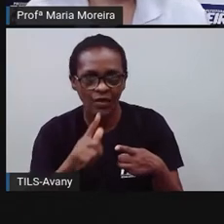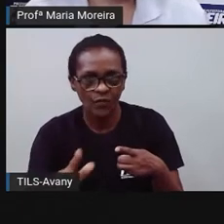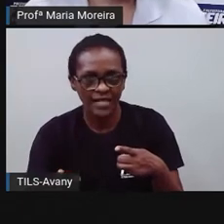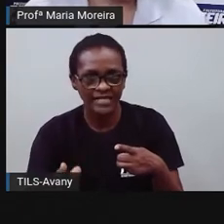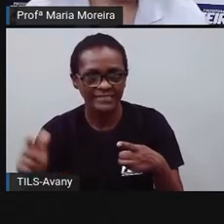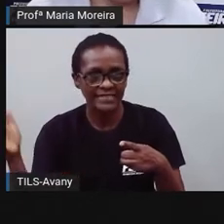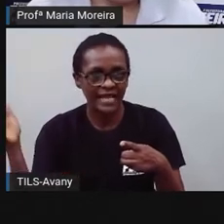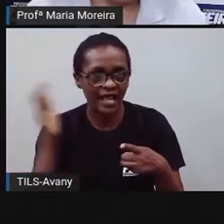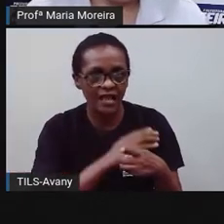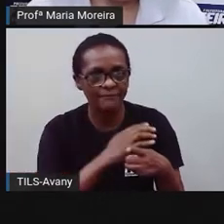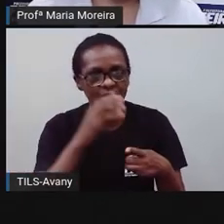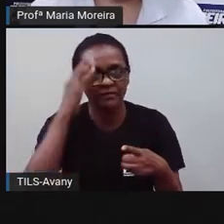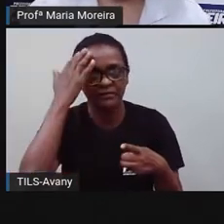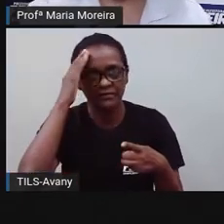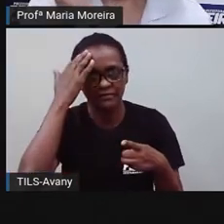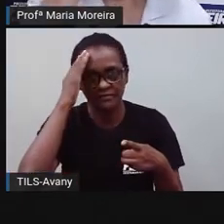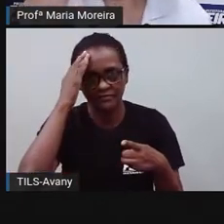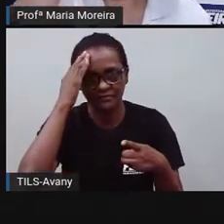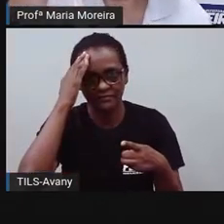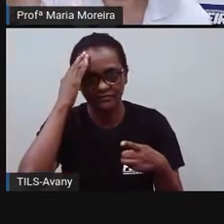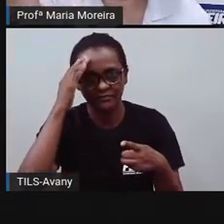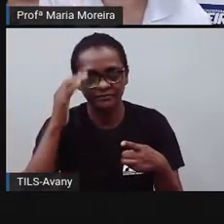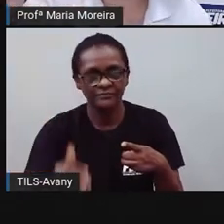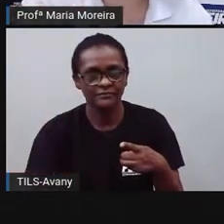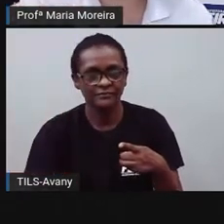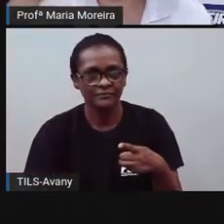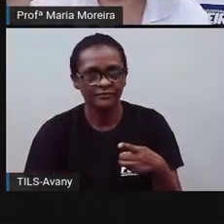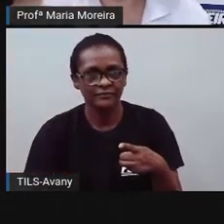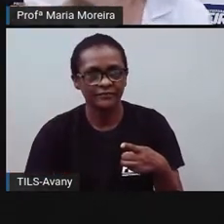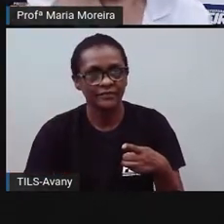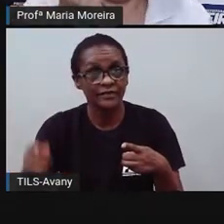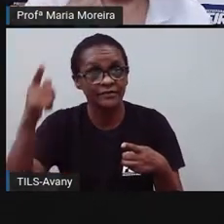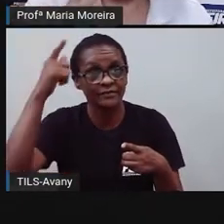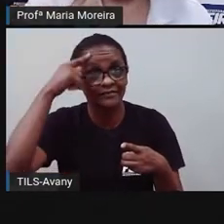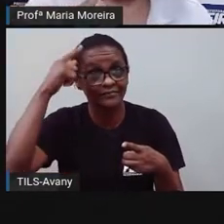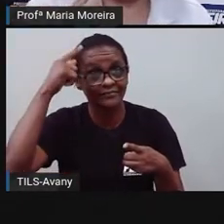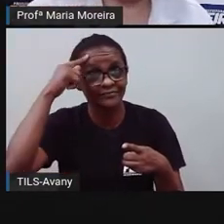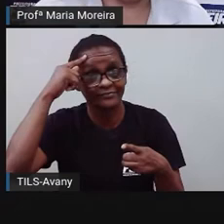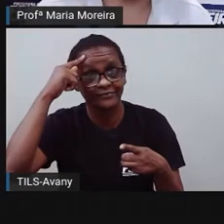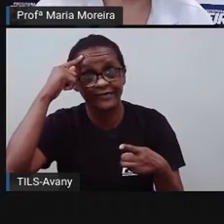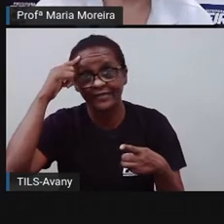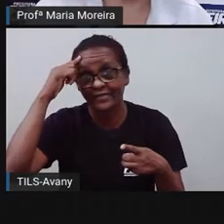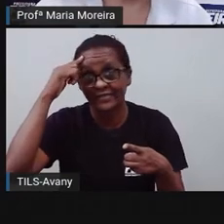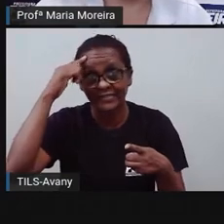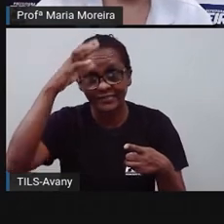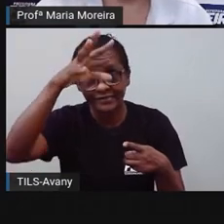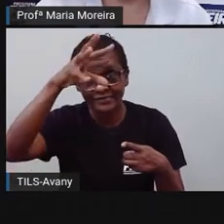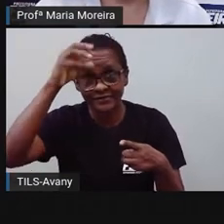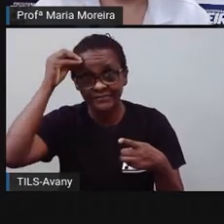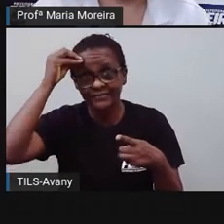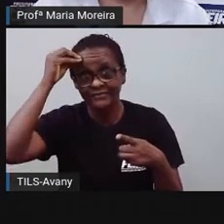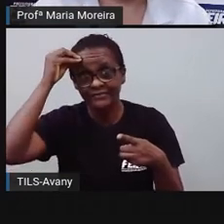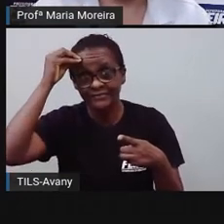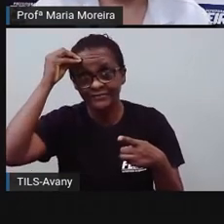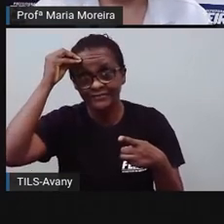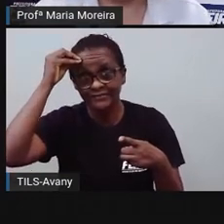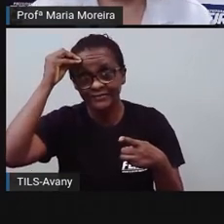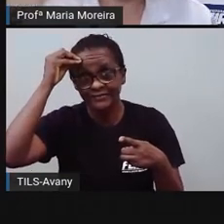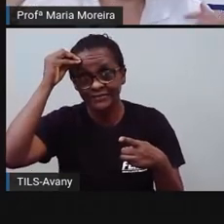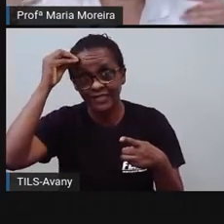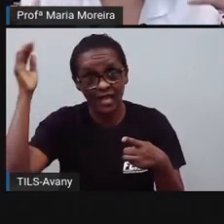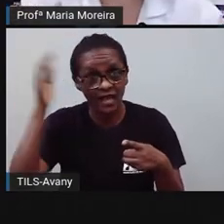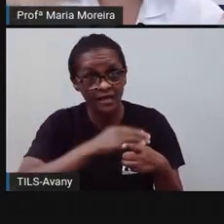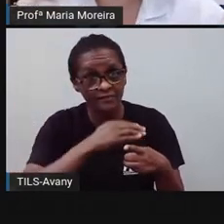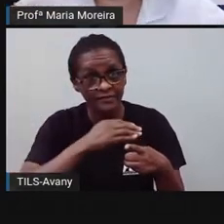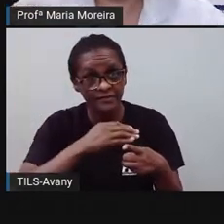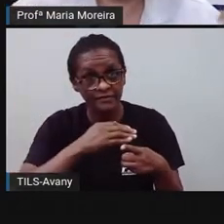entender rapidamente aquilo ali. A gente tem que ter o que? Aquela, ó, rapidinho, tem que captar a mensagem, tem que ser precisa. Não pode